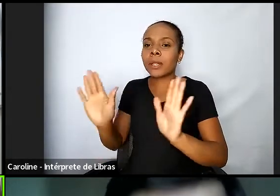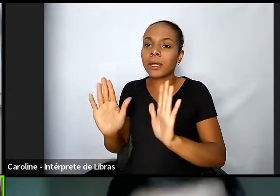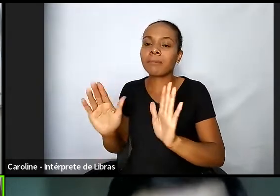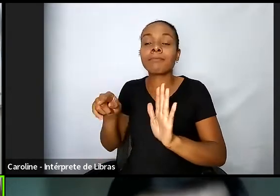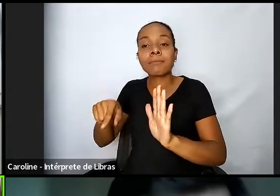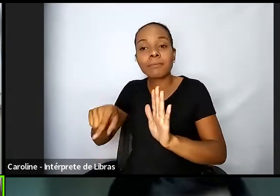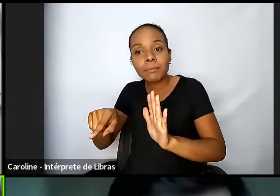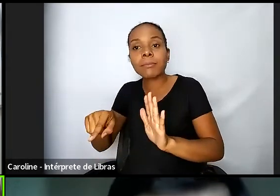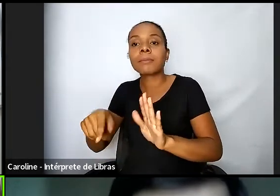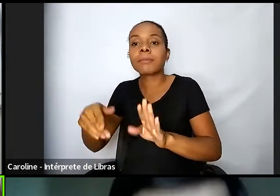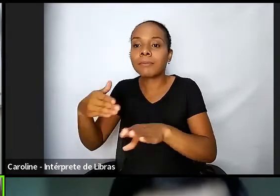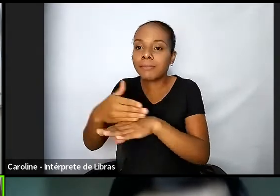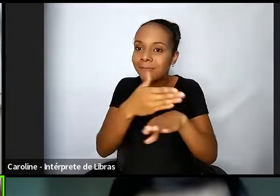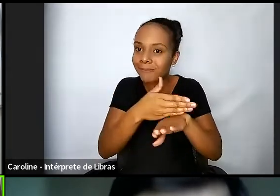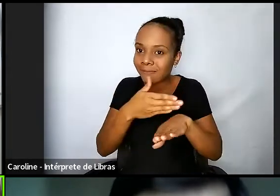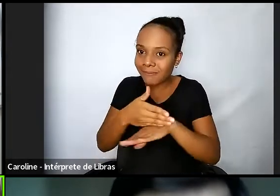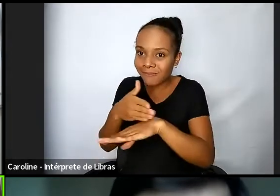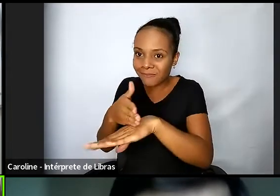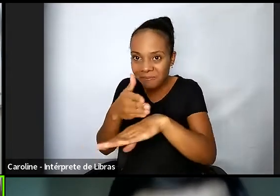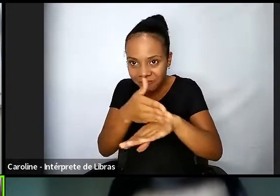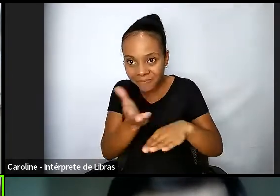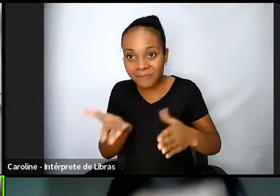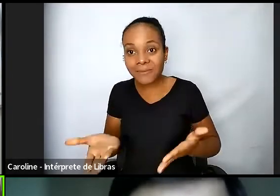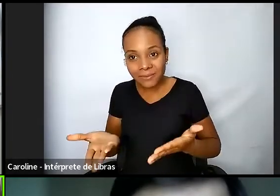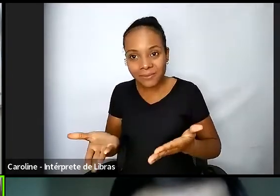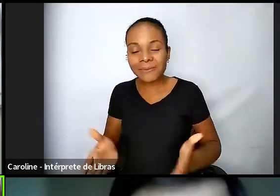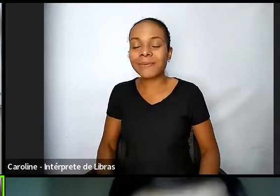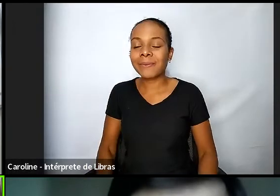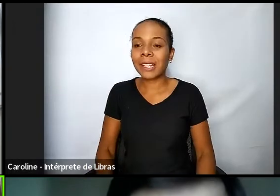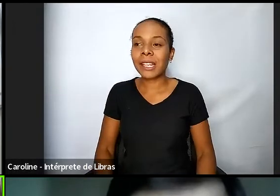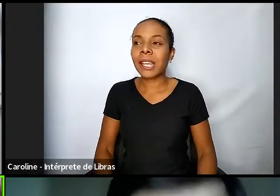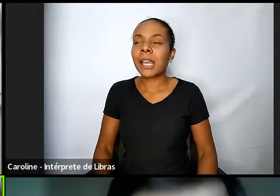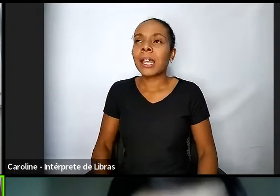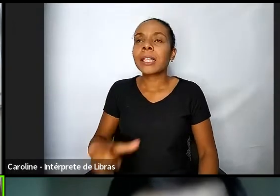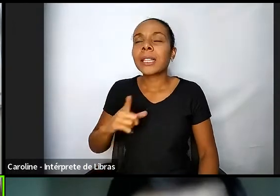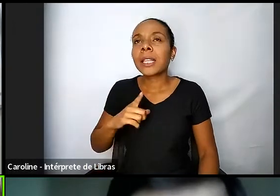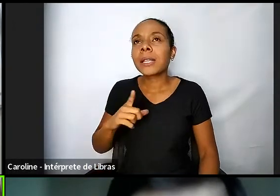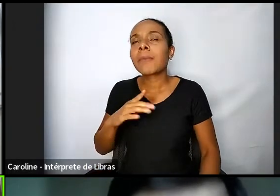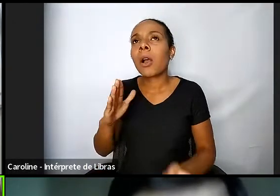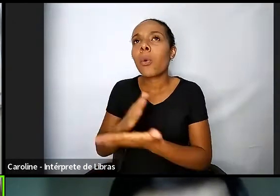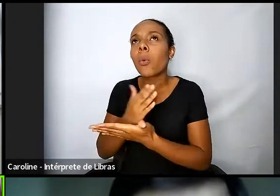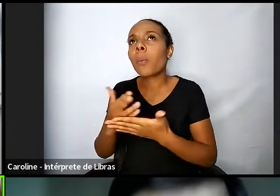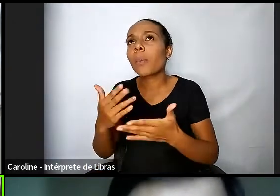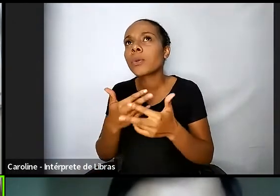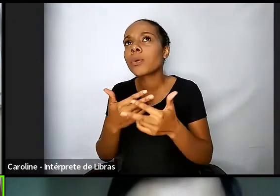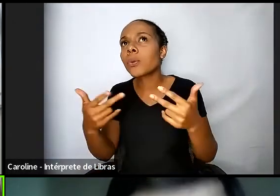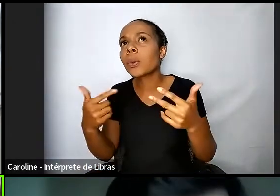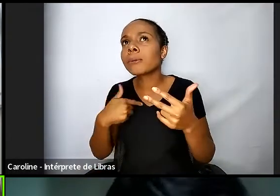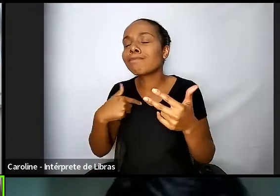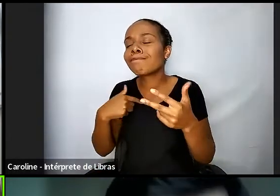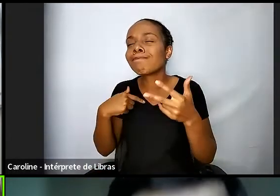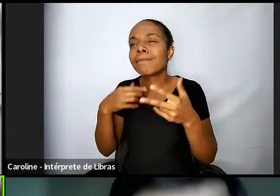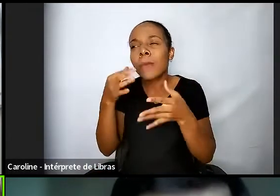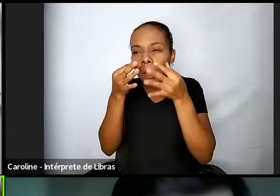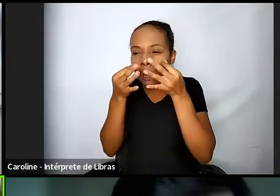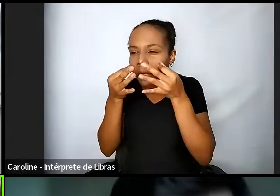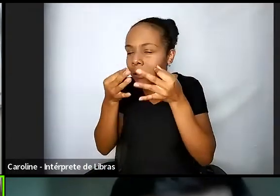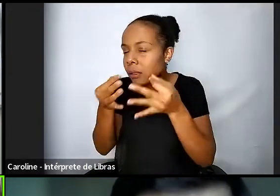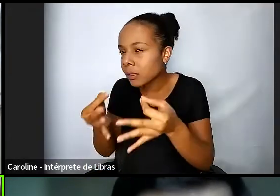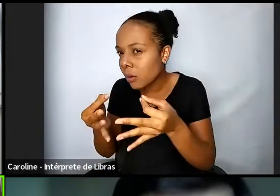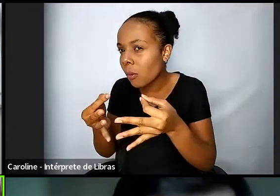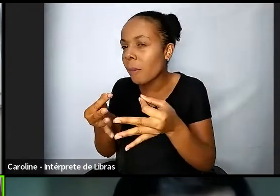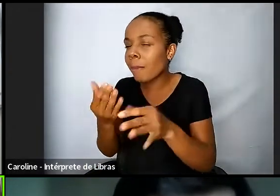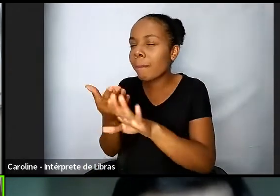me chamaram atenção, desde que eu trabalho com essa, com a população em situação de rua, me